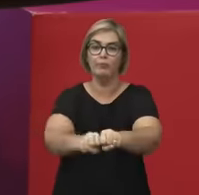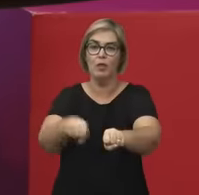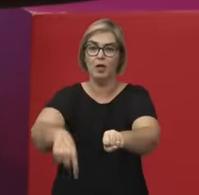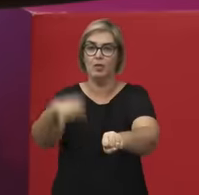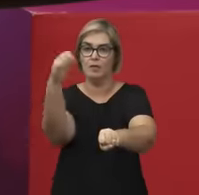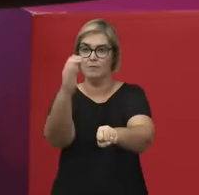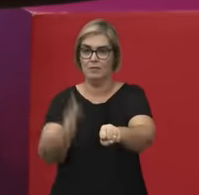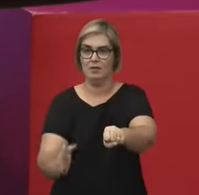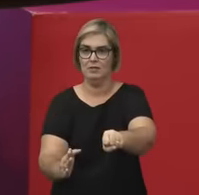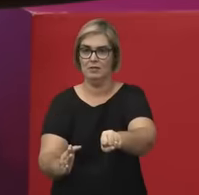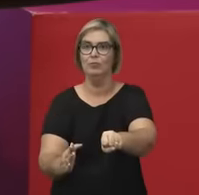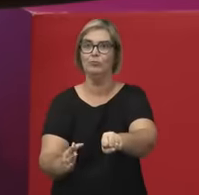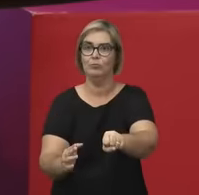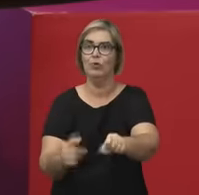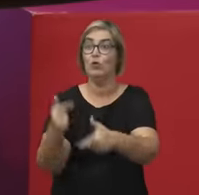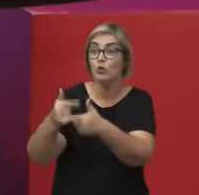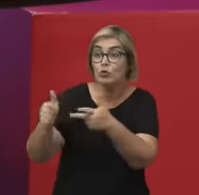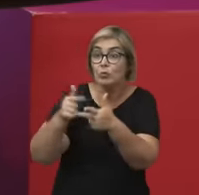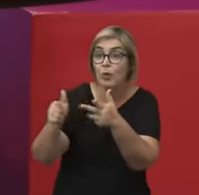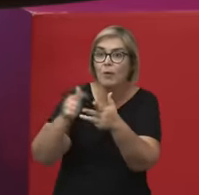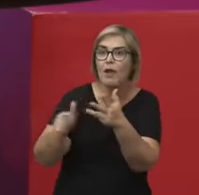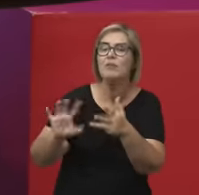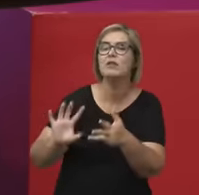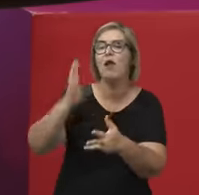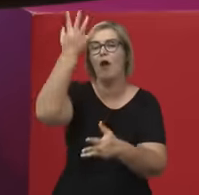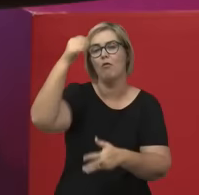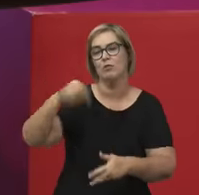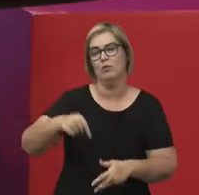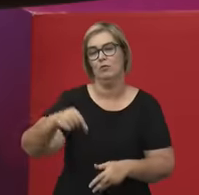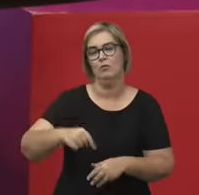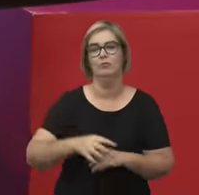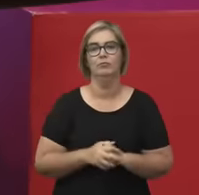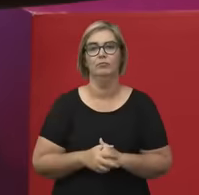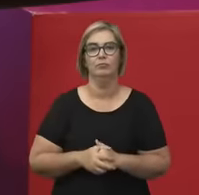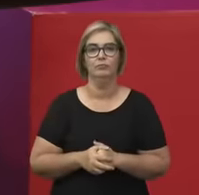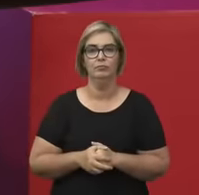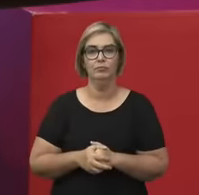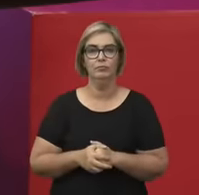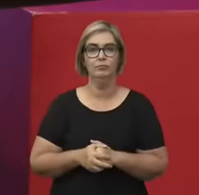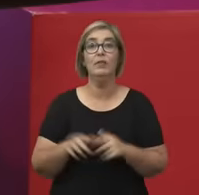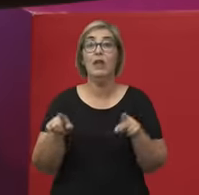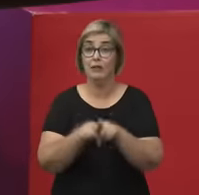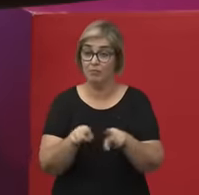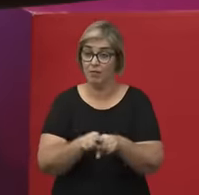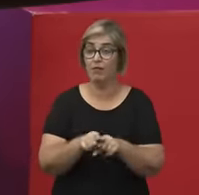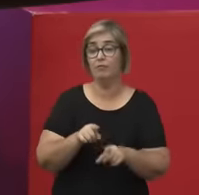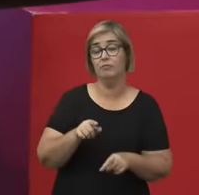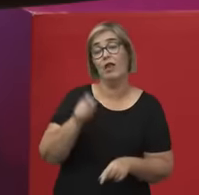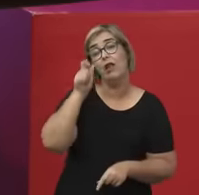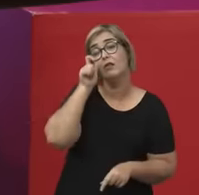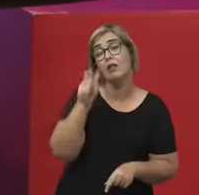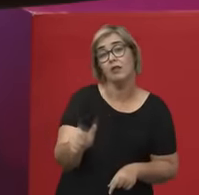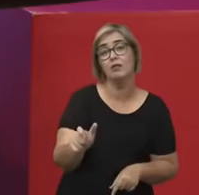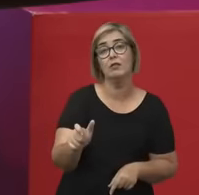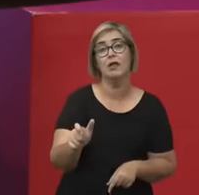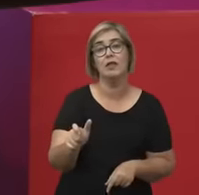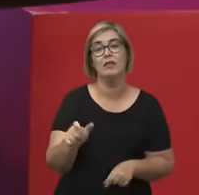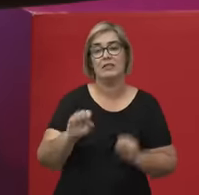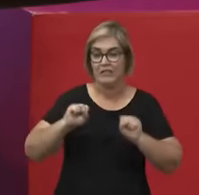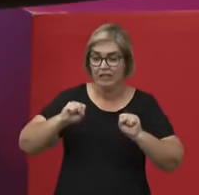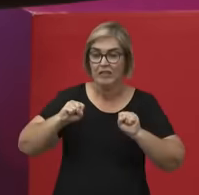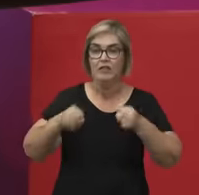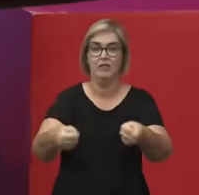nocivos da colonização. Ela também tem interesse em defender um projeto